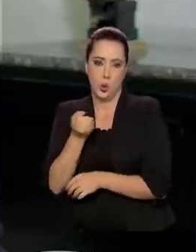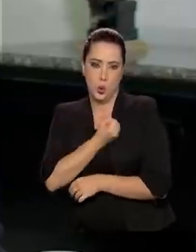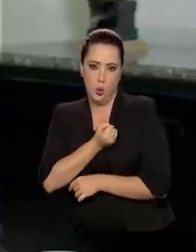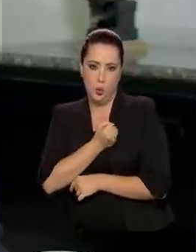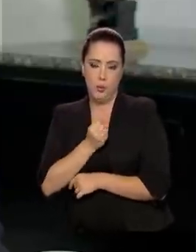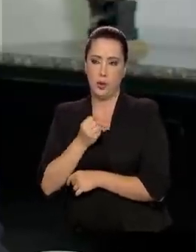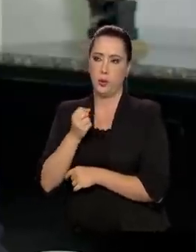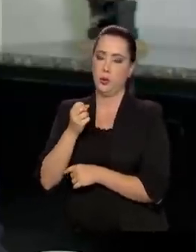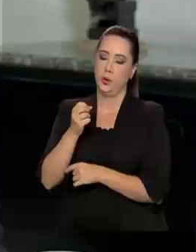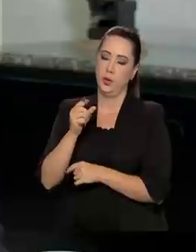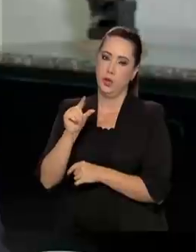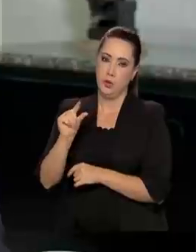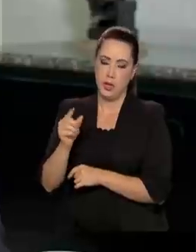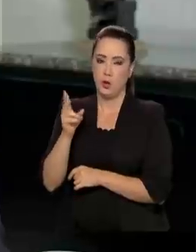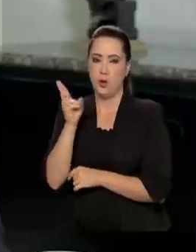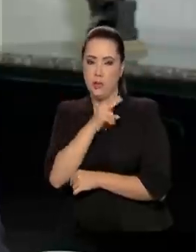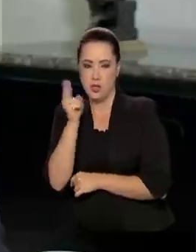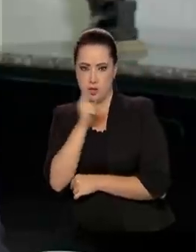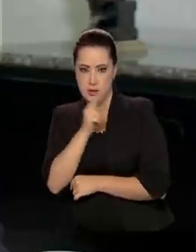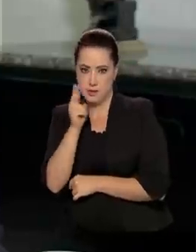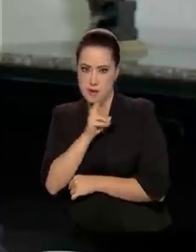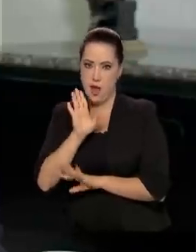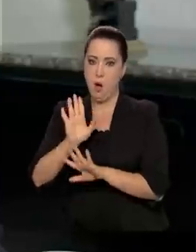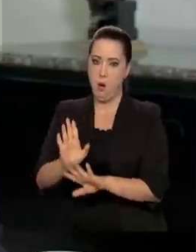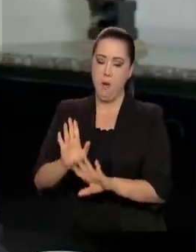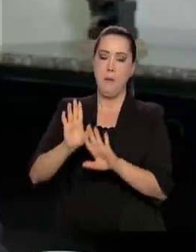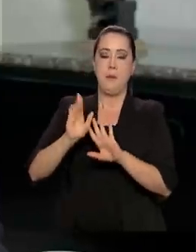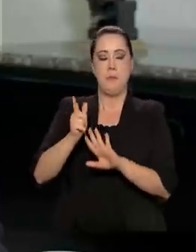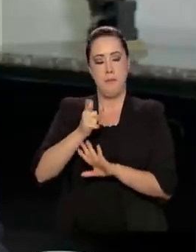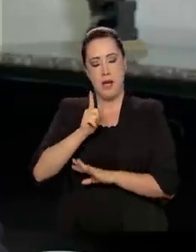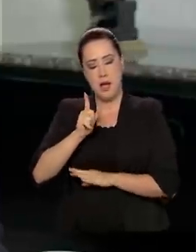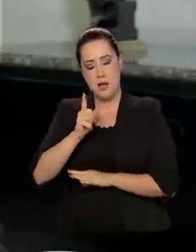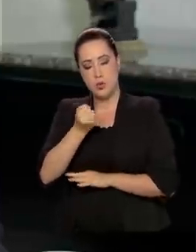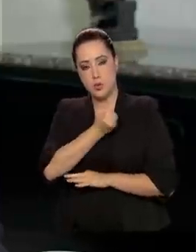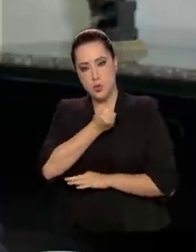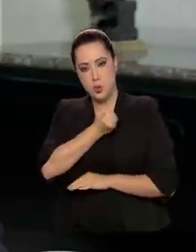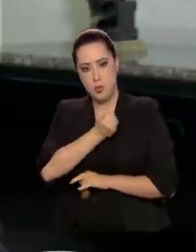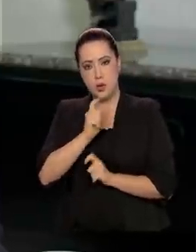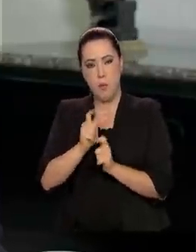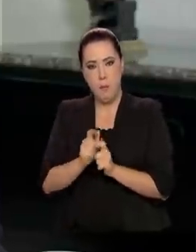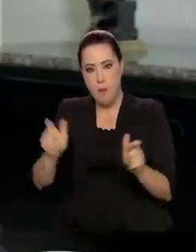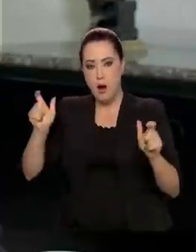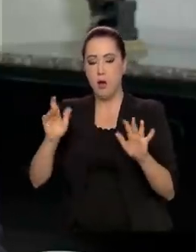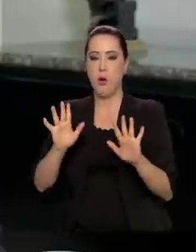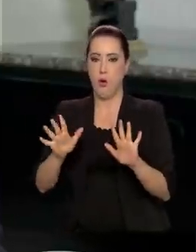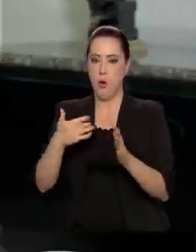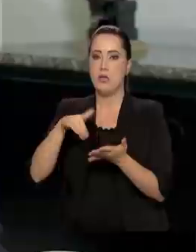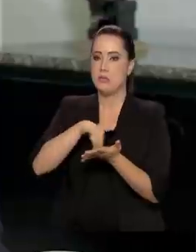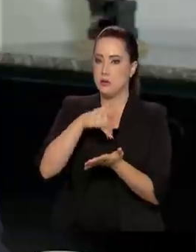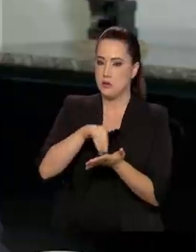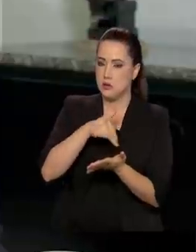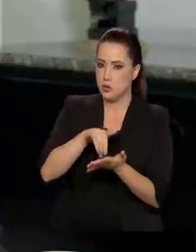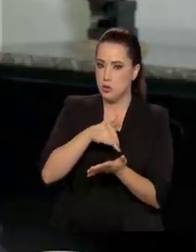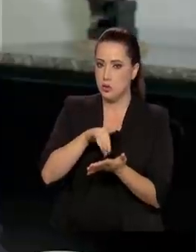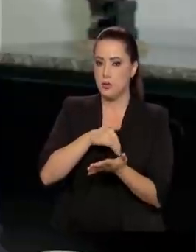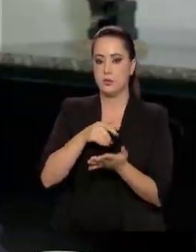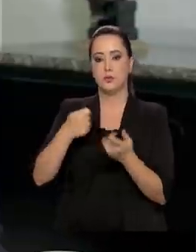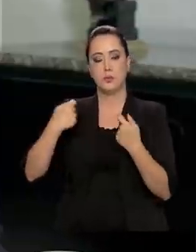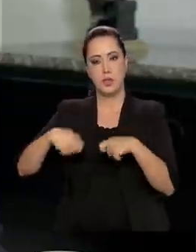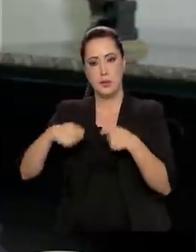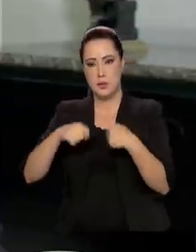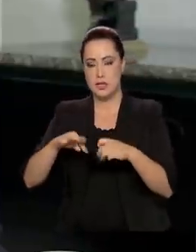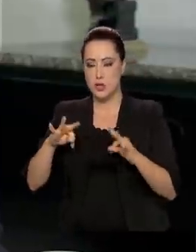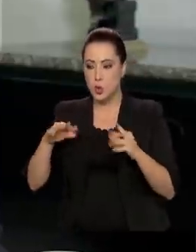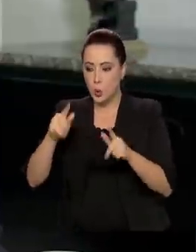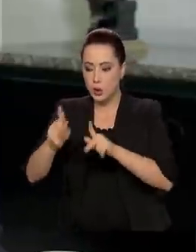mas a vacinação com quantidade e os registros necessários para vacinação em